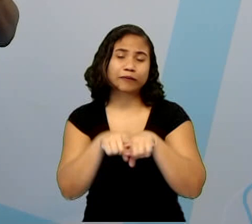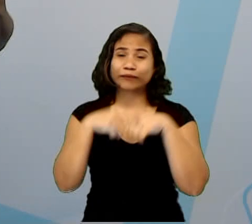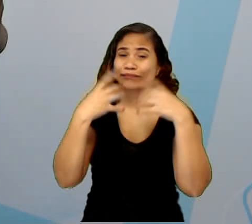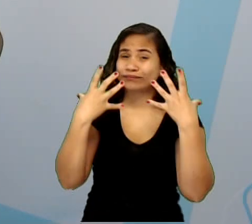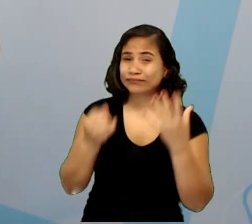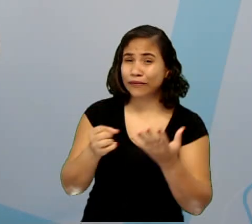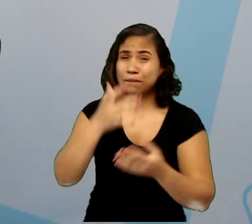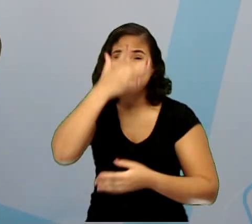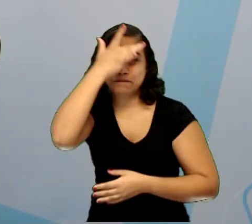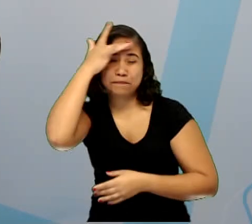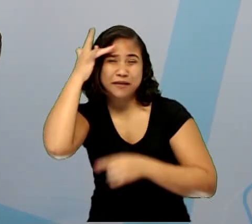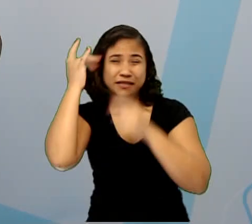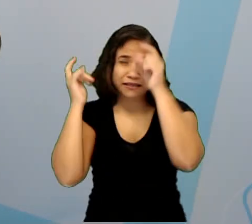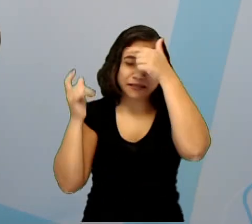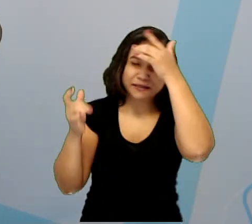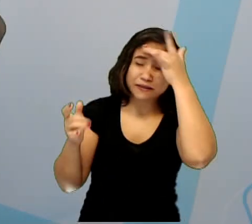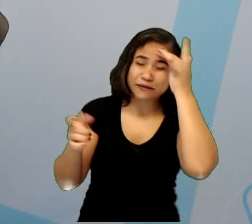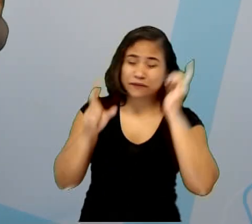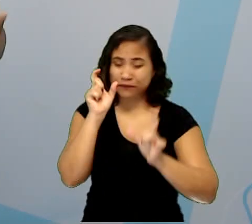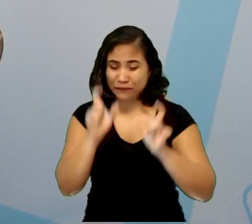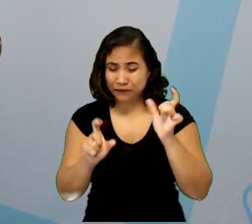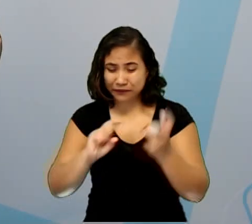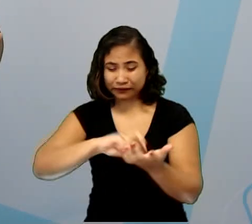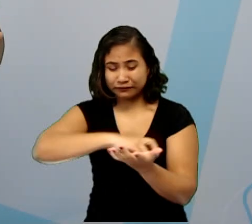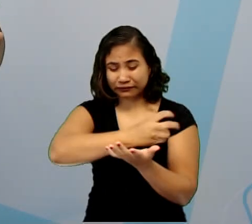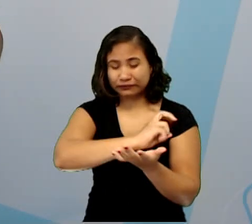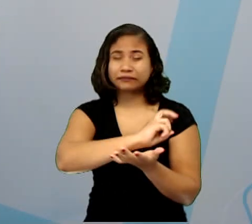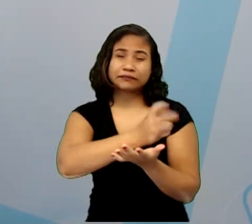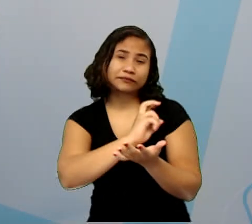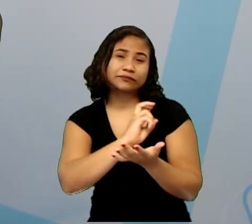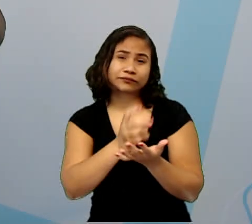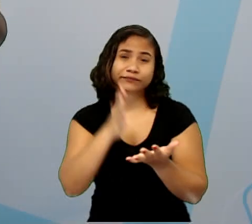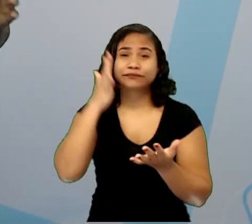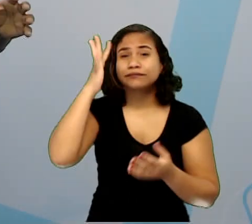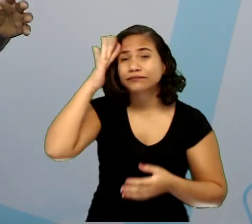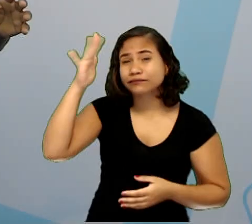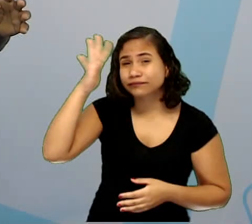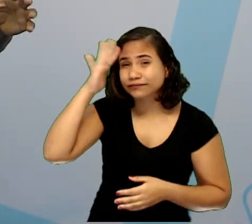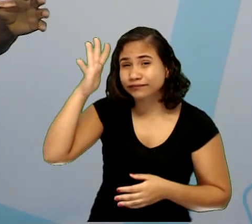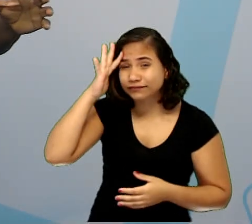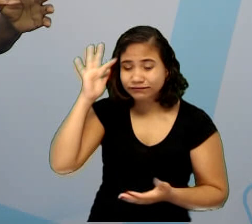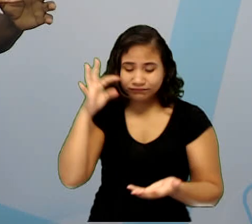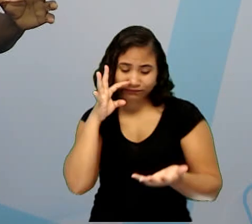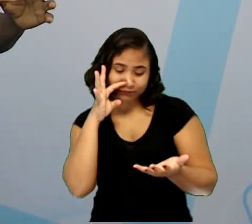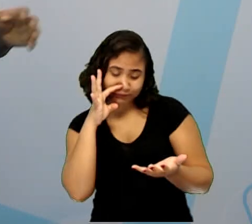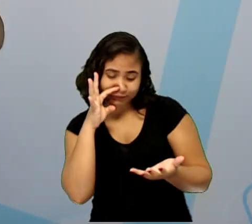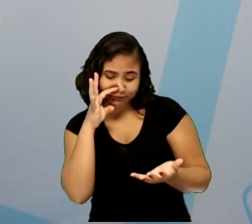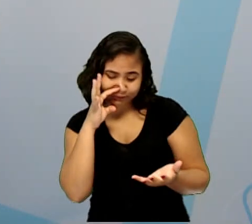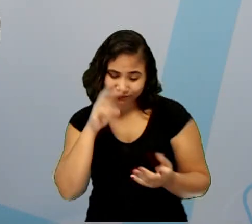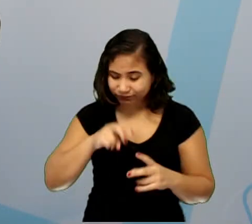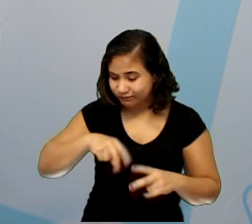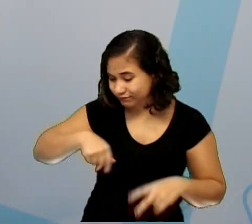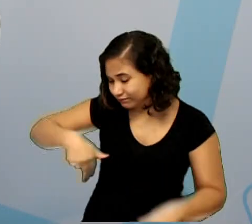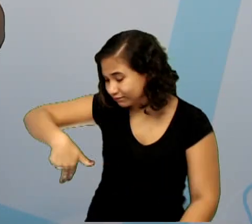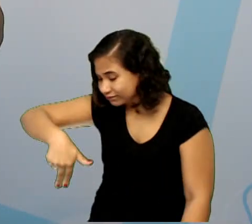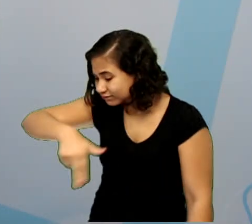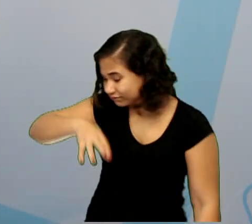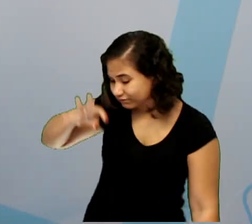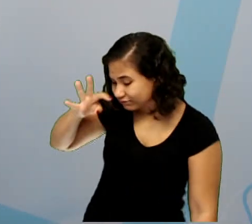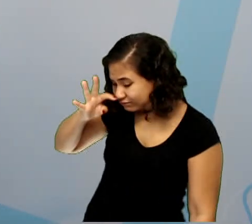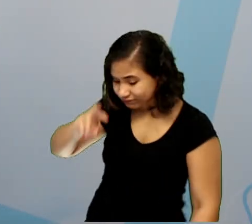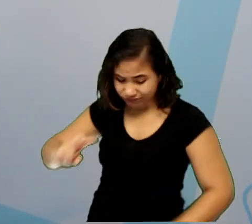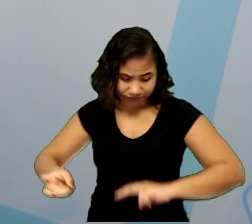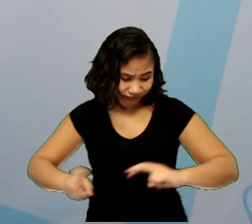cadáveres de pessoas também, pessoas que faleceram, morreram, porque sem os decompositores, toda essa